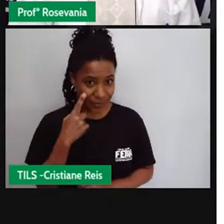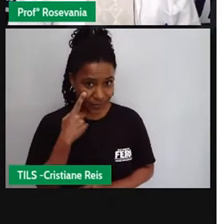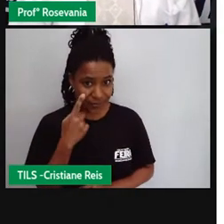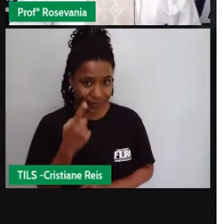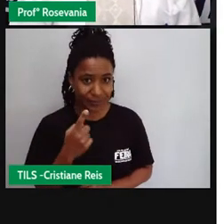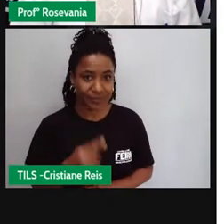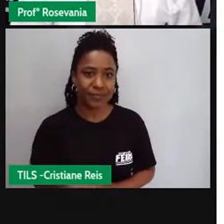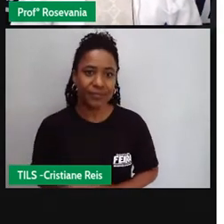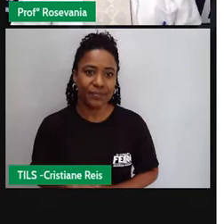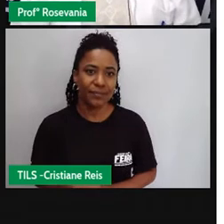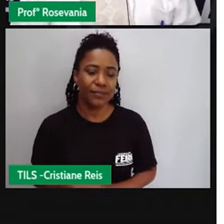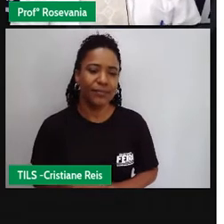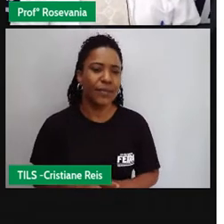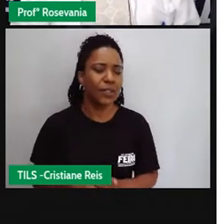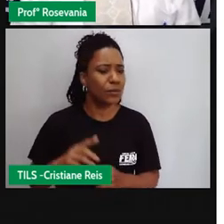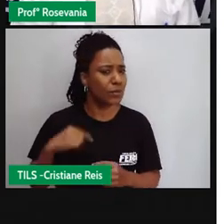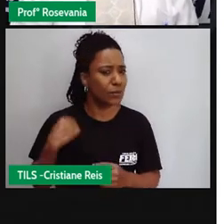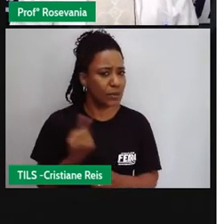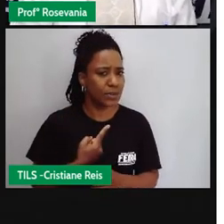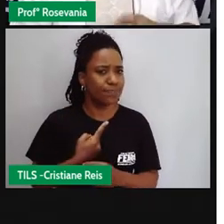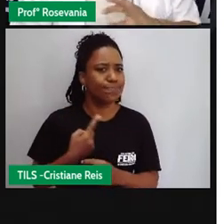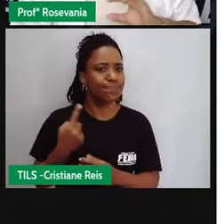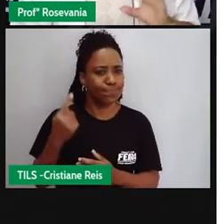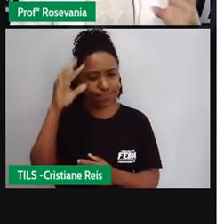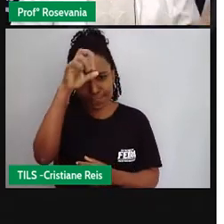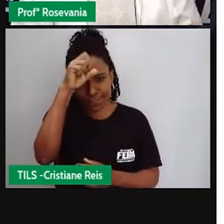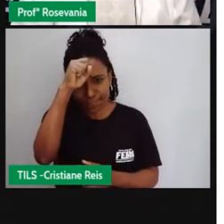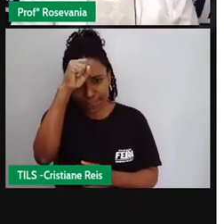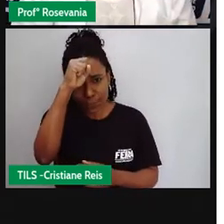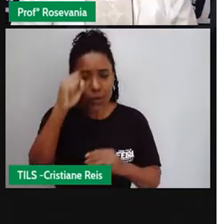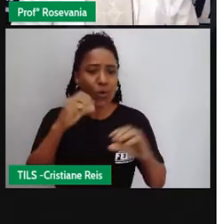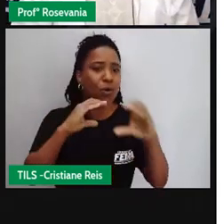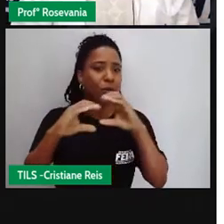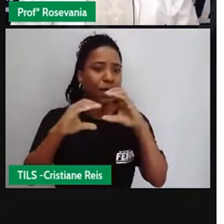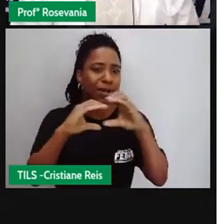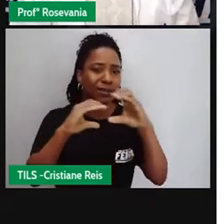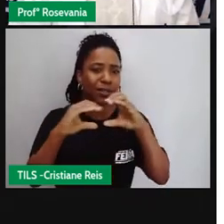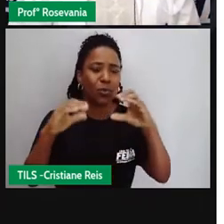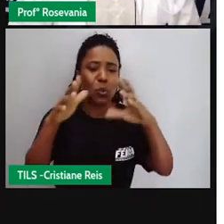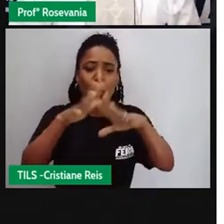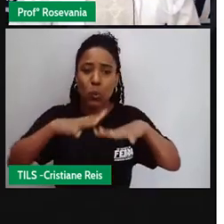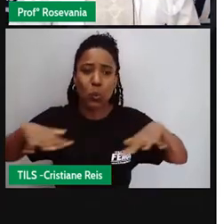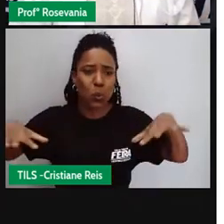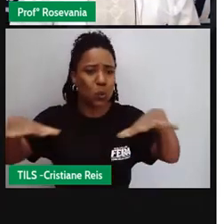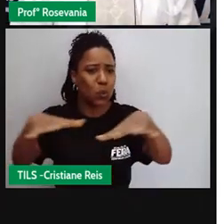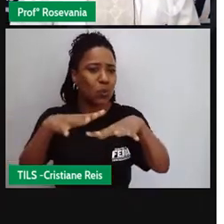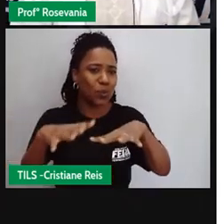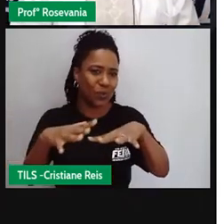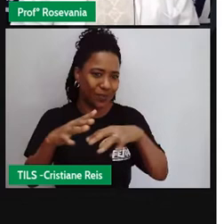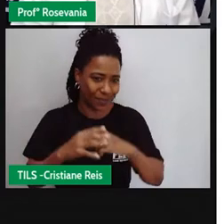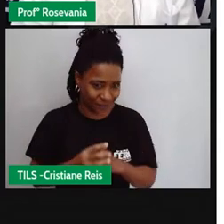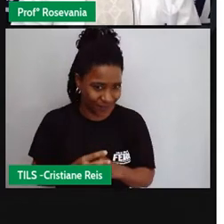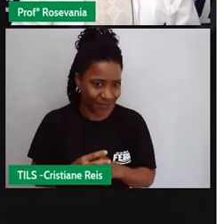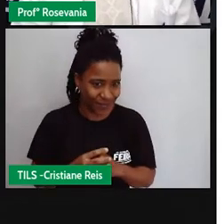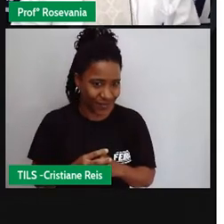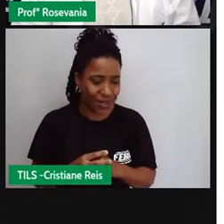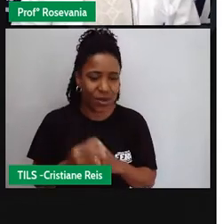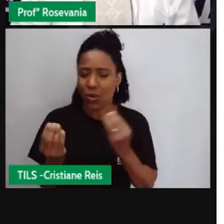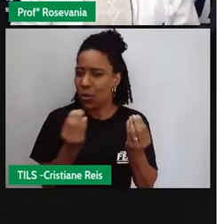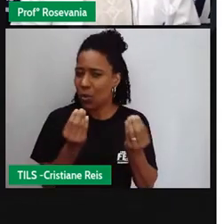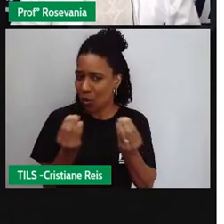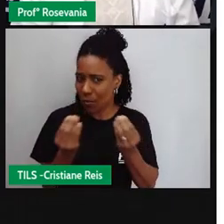Bom, estudando essa evolução dos meios de comunicação de modo geral, o homem sempre teve